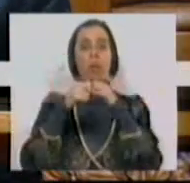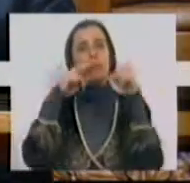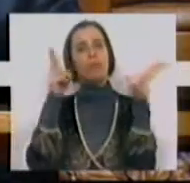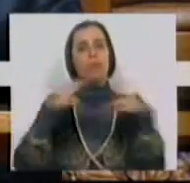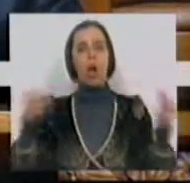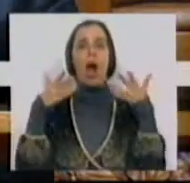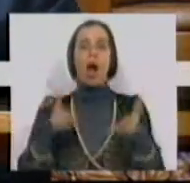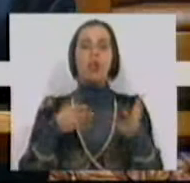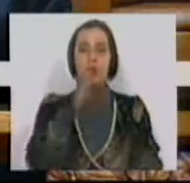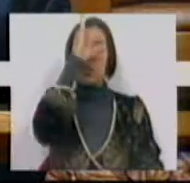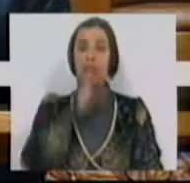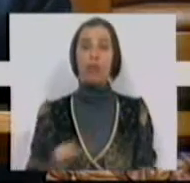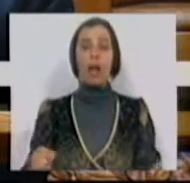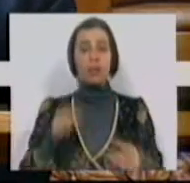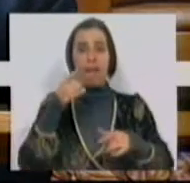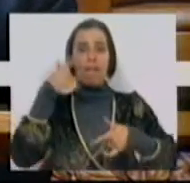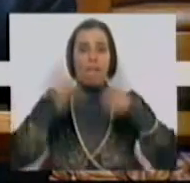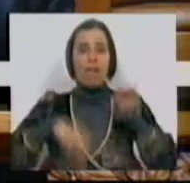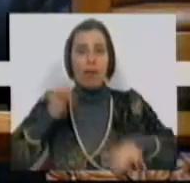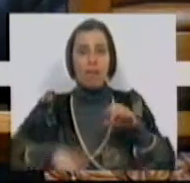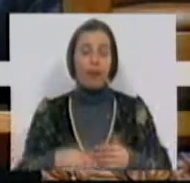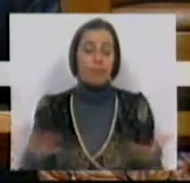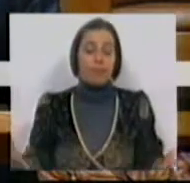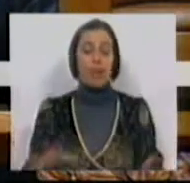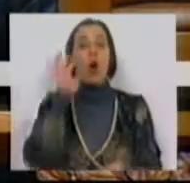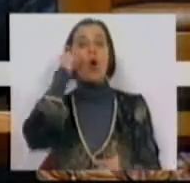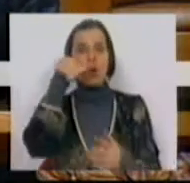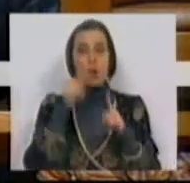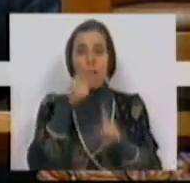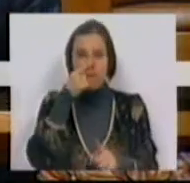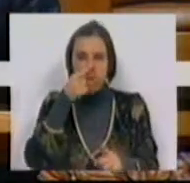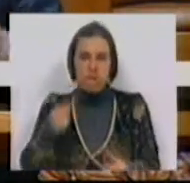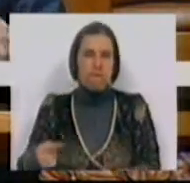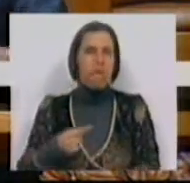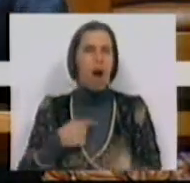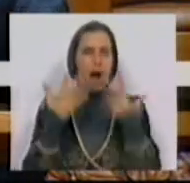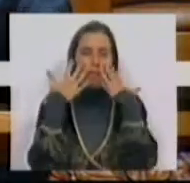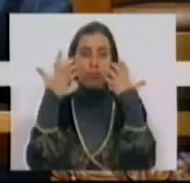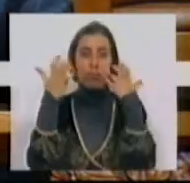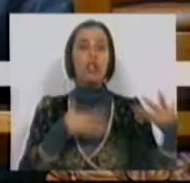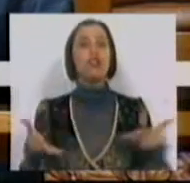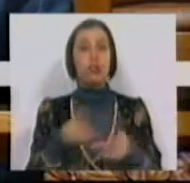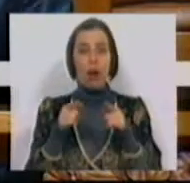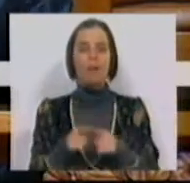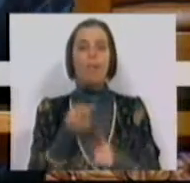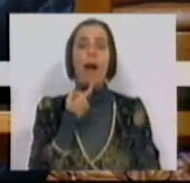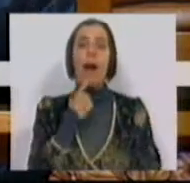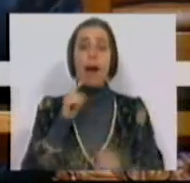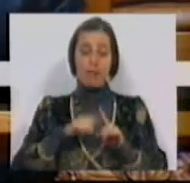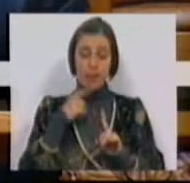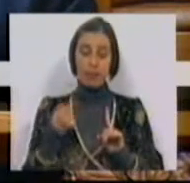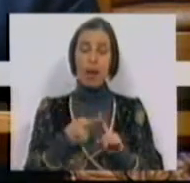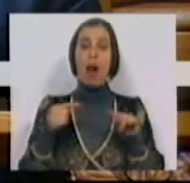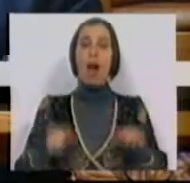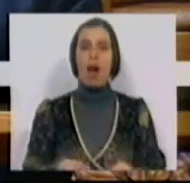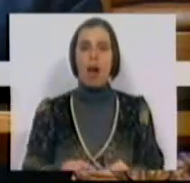das ajudas de Estado consideradas irregulares. Em consequência do retorno falhanço desta estratégia, em abril deste ano,